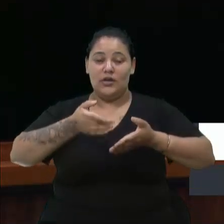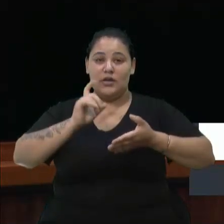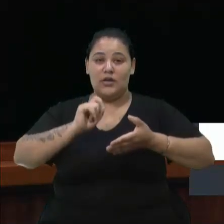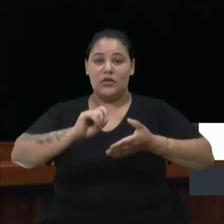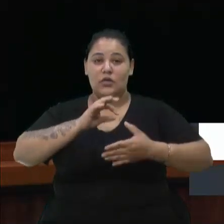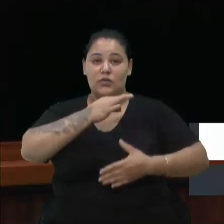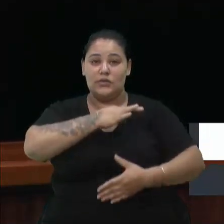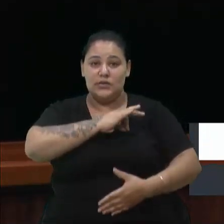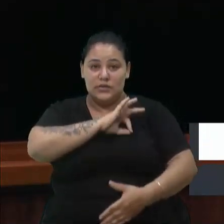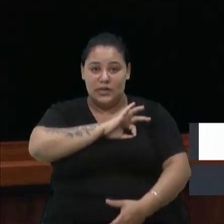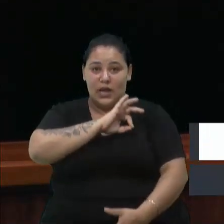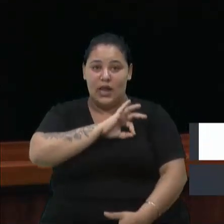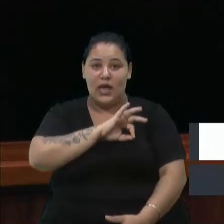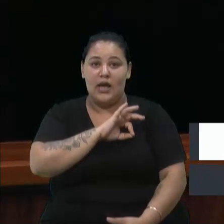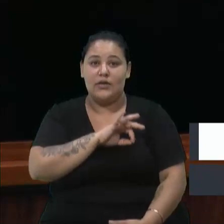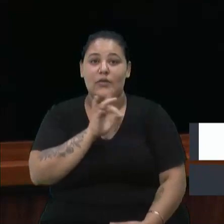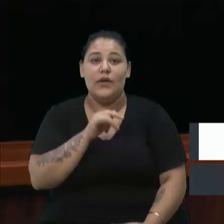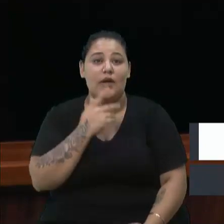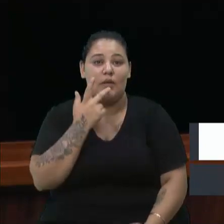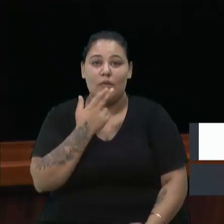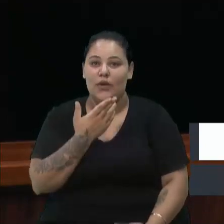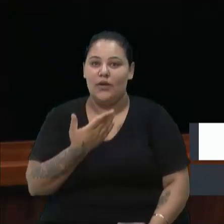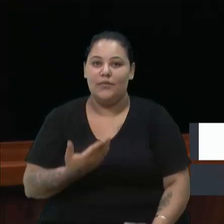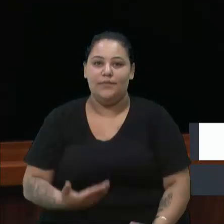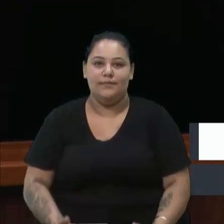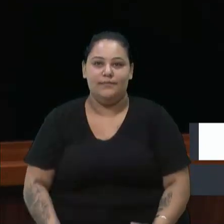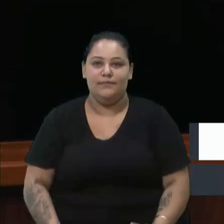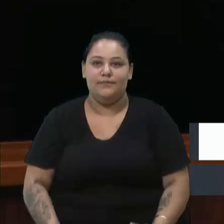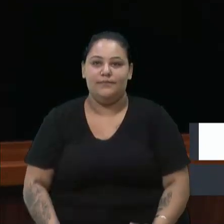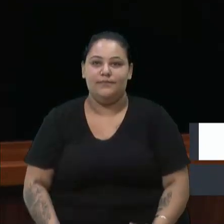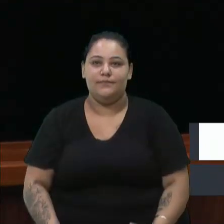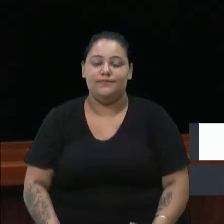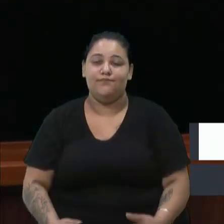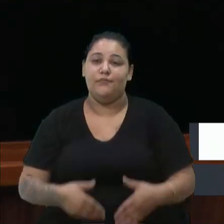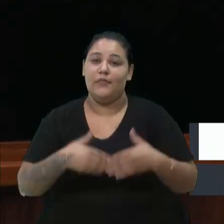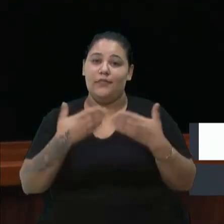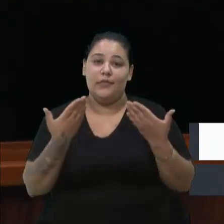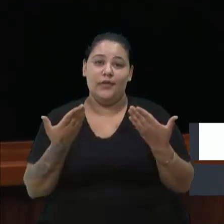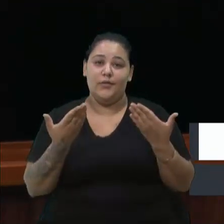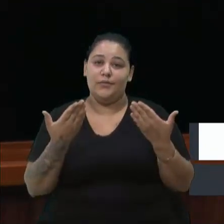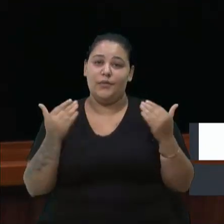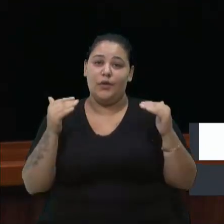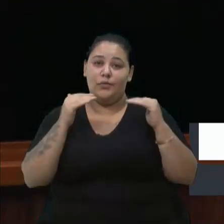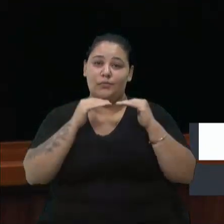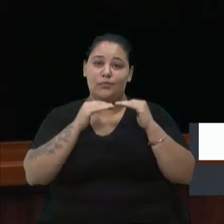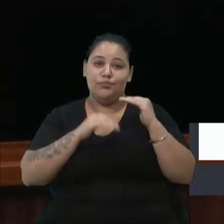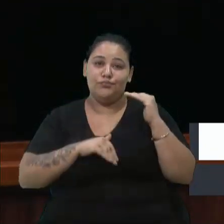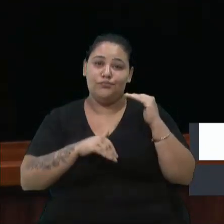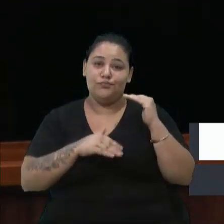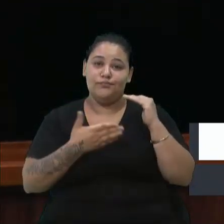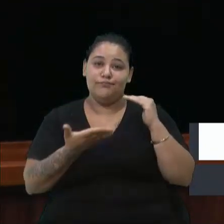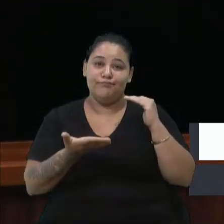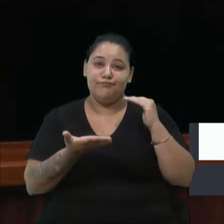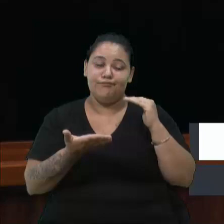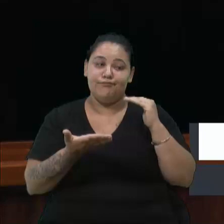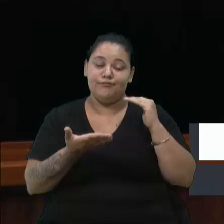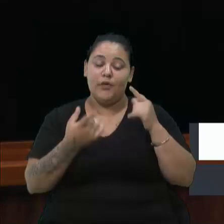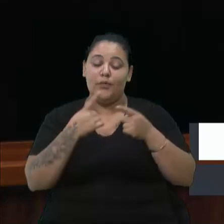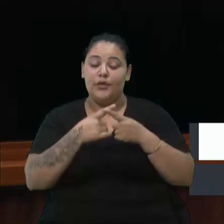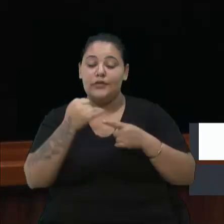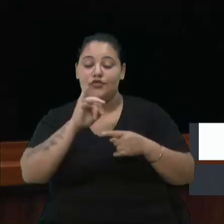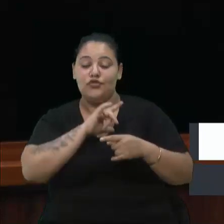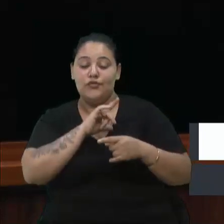exatamente a mesma. Então, alguma coisa está errada, e nós vamos ter, mesmo que tenhamos